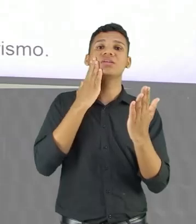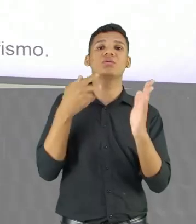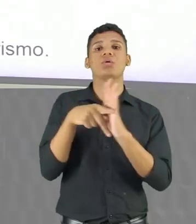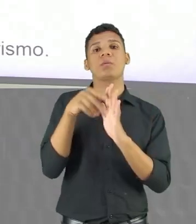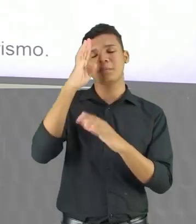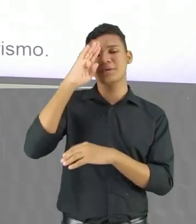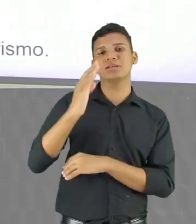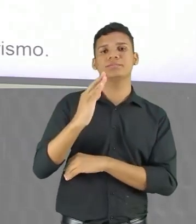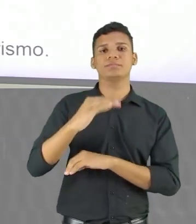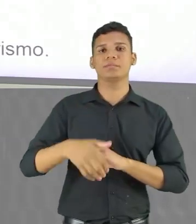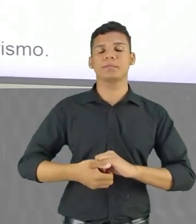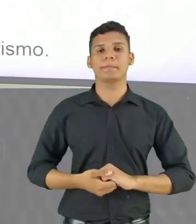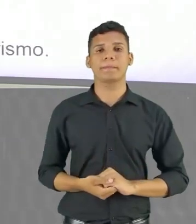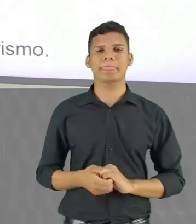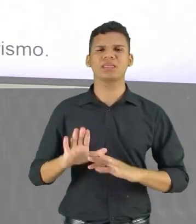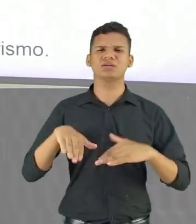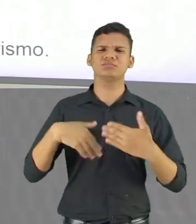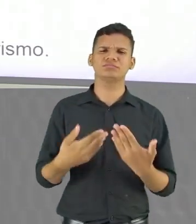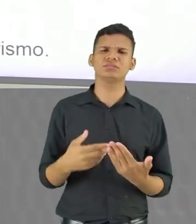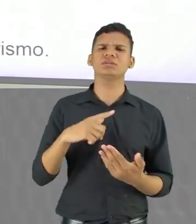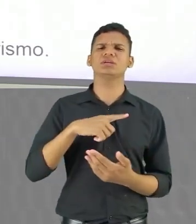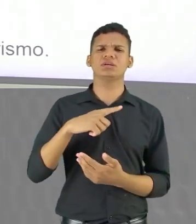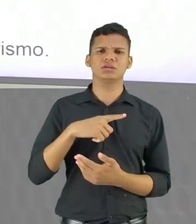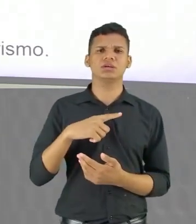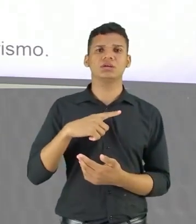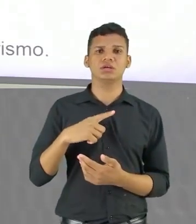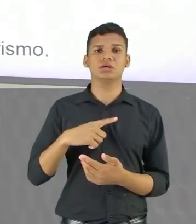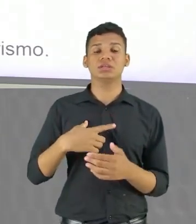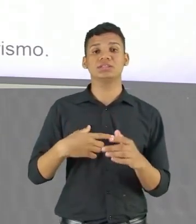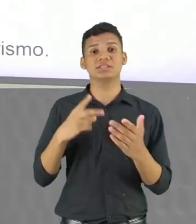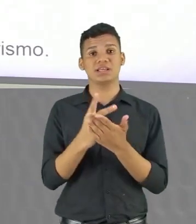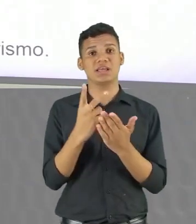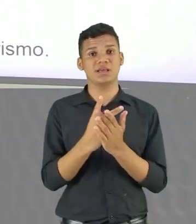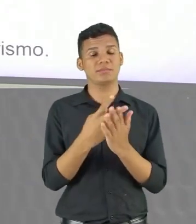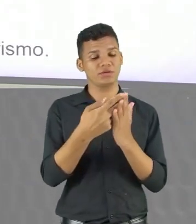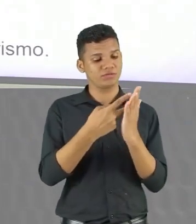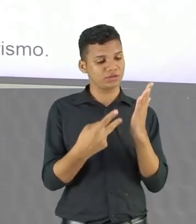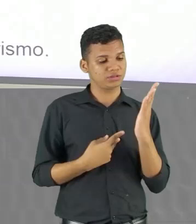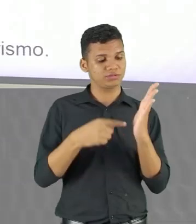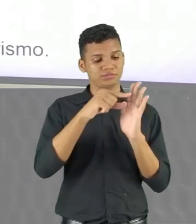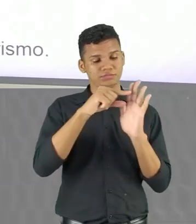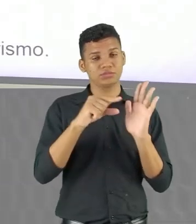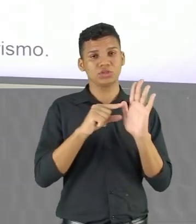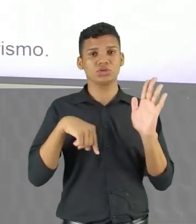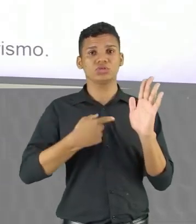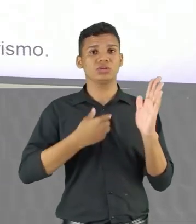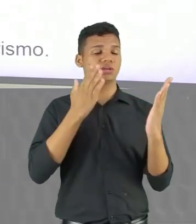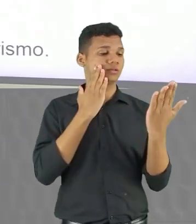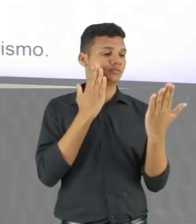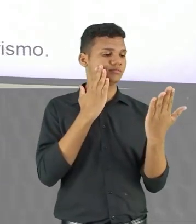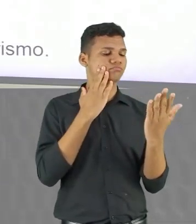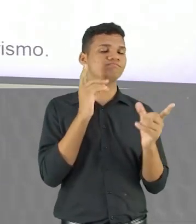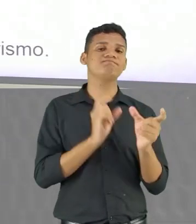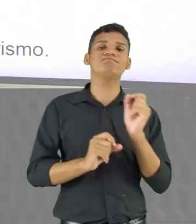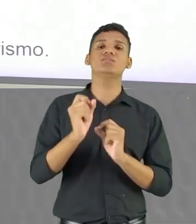que a gente tem em cada um desses versos do poema, e a gente vai ver qual seria,